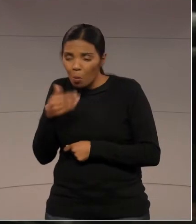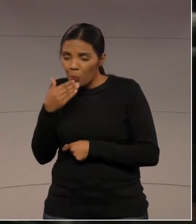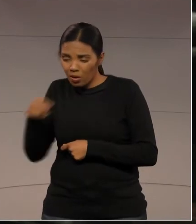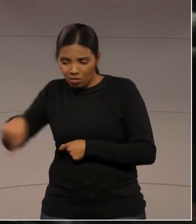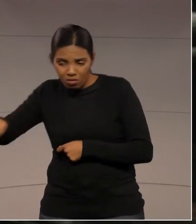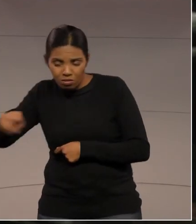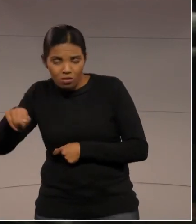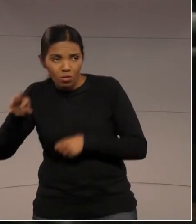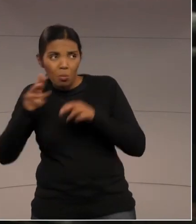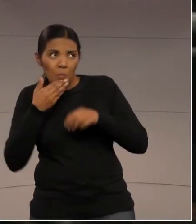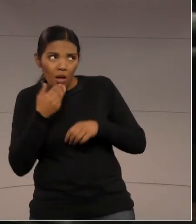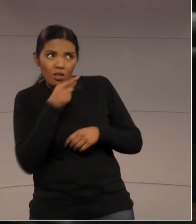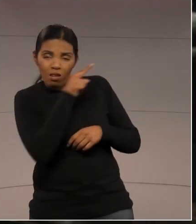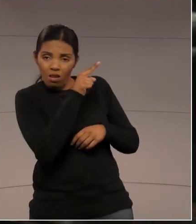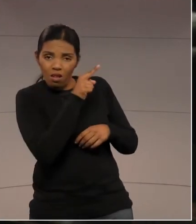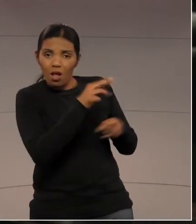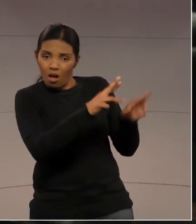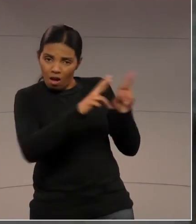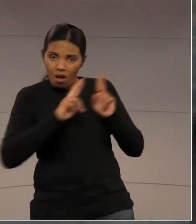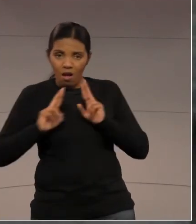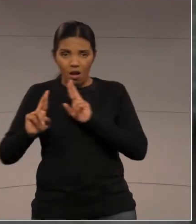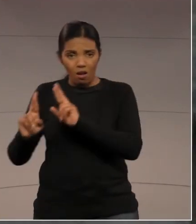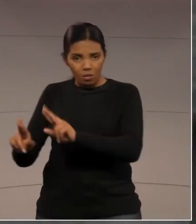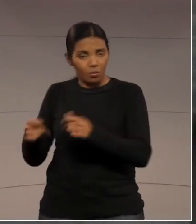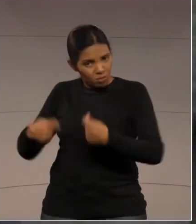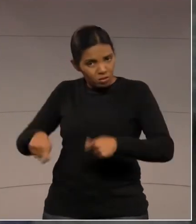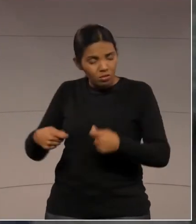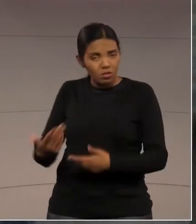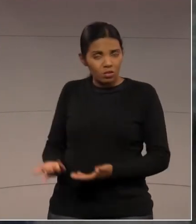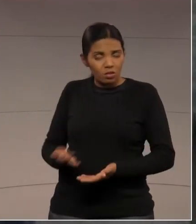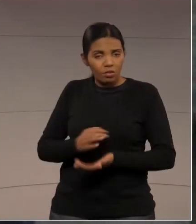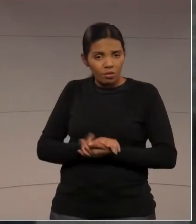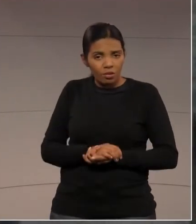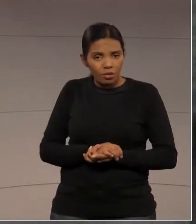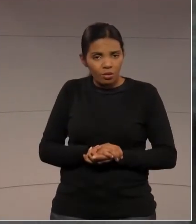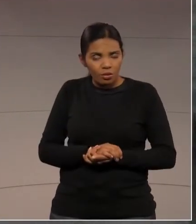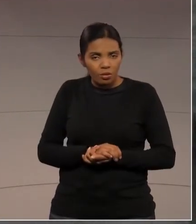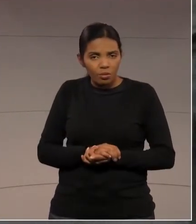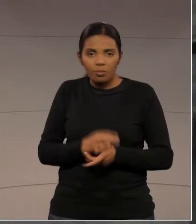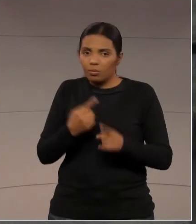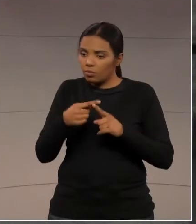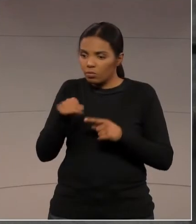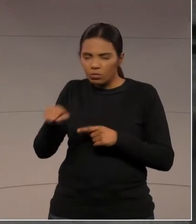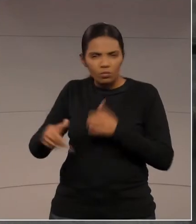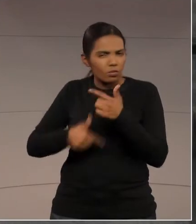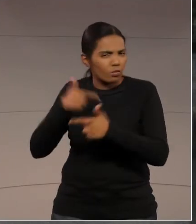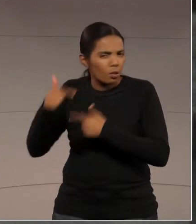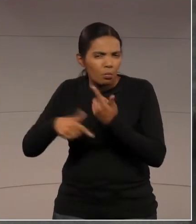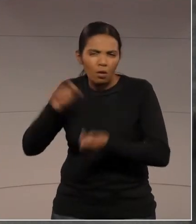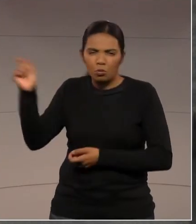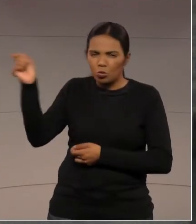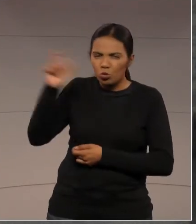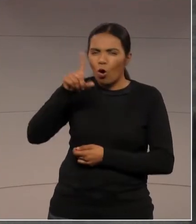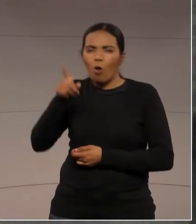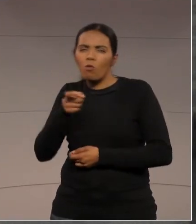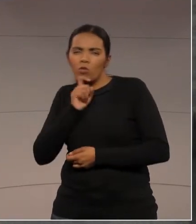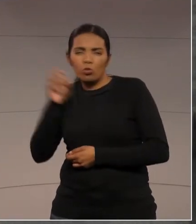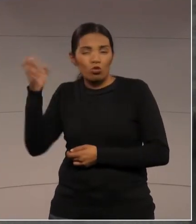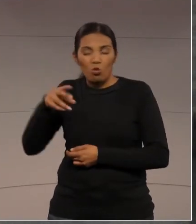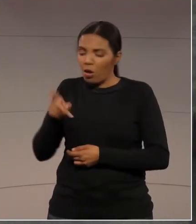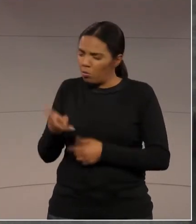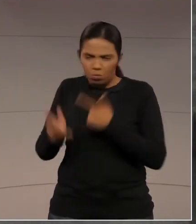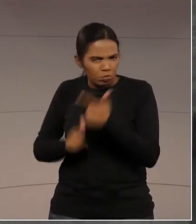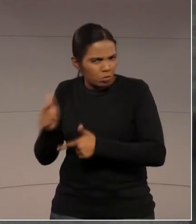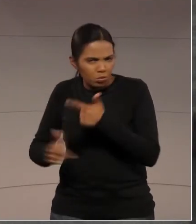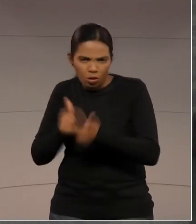que tenha-se mais respeito por esses profissionais que trabalham só a sol com dedicação exclusiva para